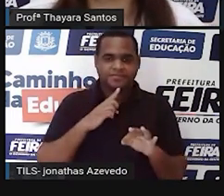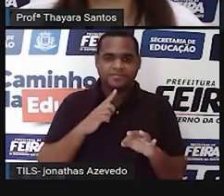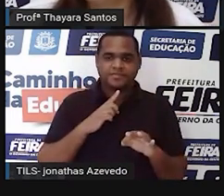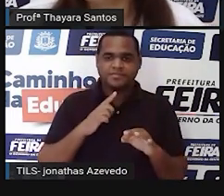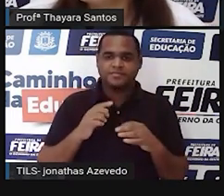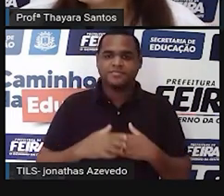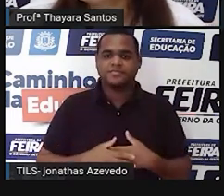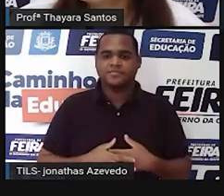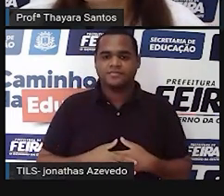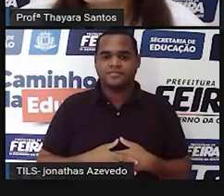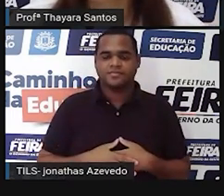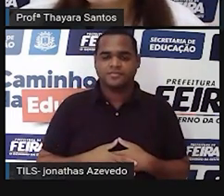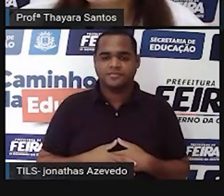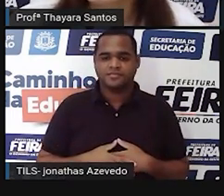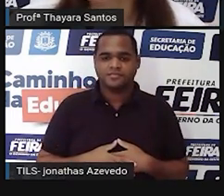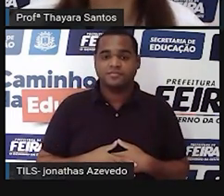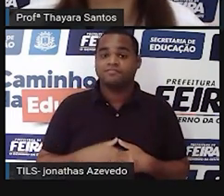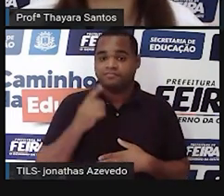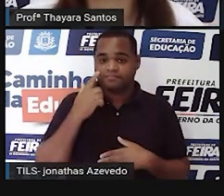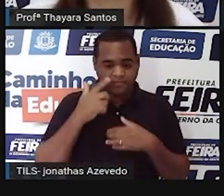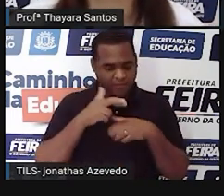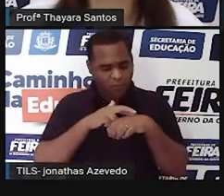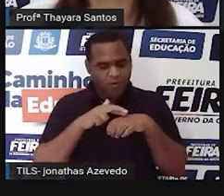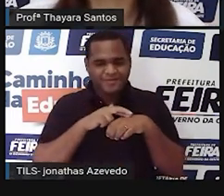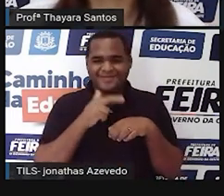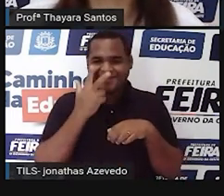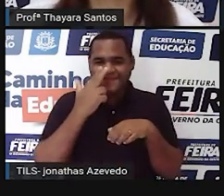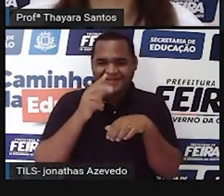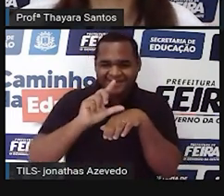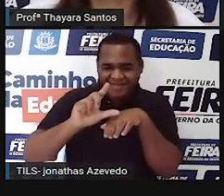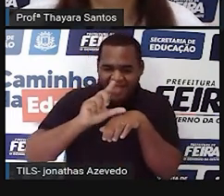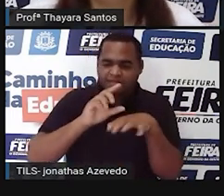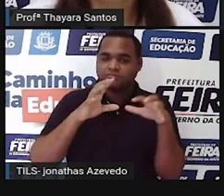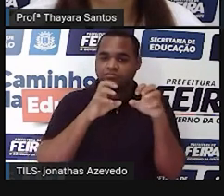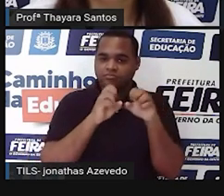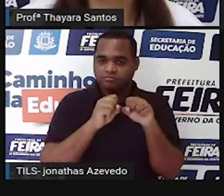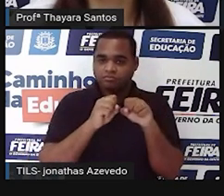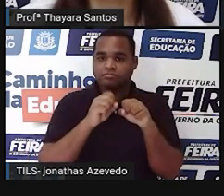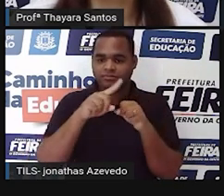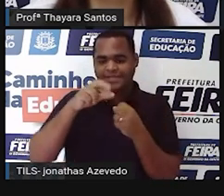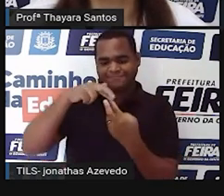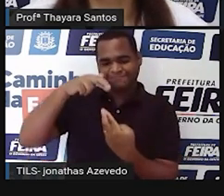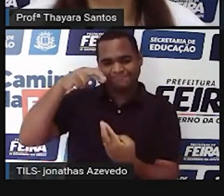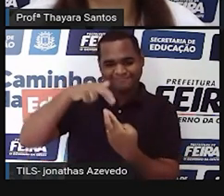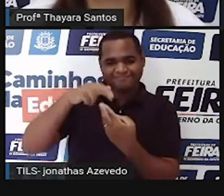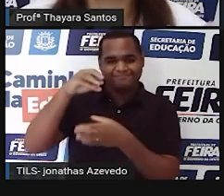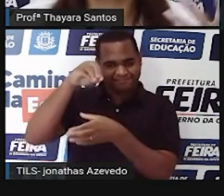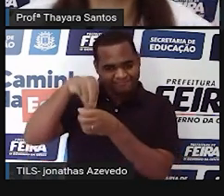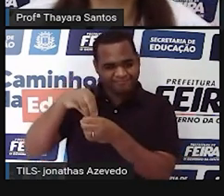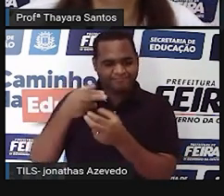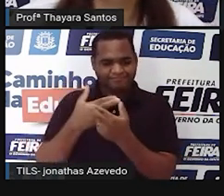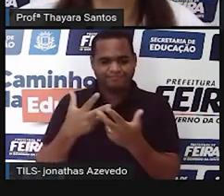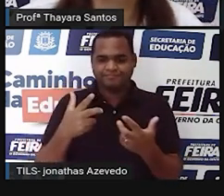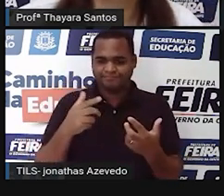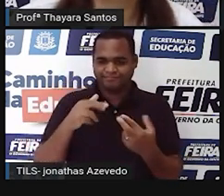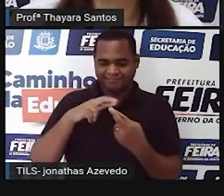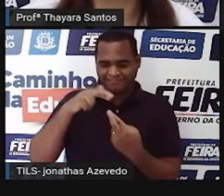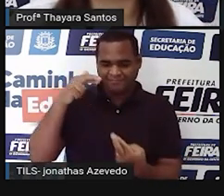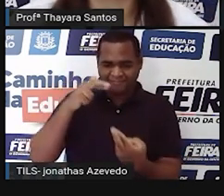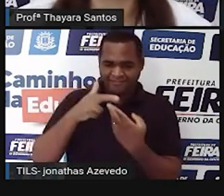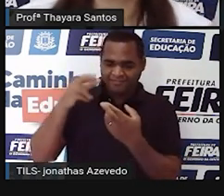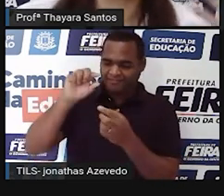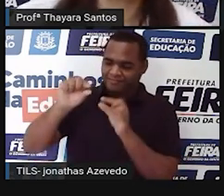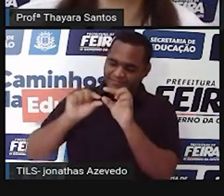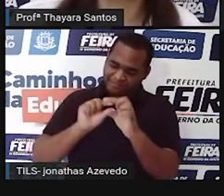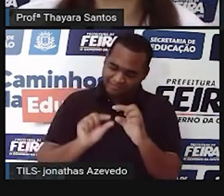aqui no núcleo que está bem lilás, bem roxo, na verdade? É o material genético. Porque todos os seres vivos, eles têm material genético.